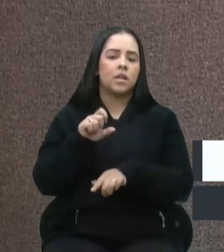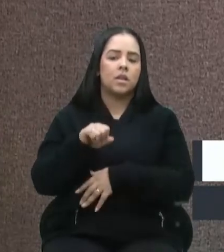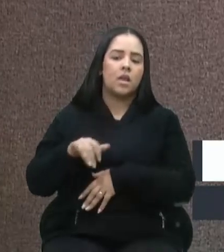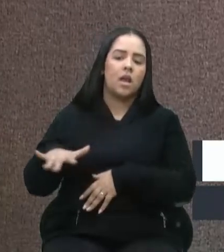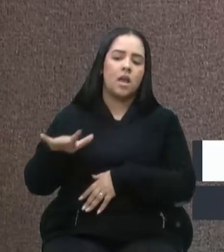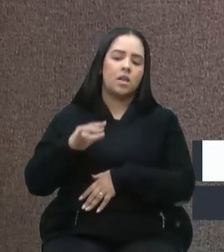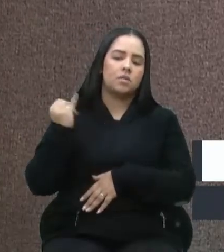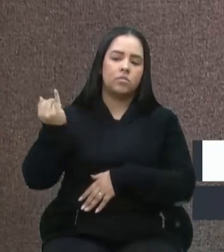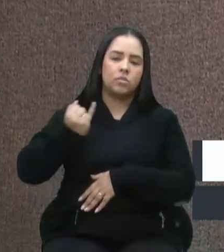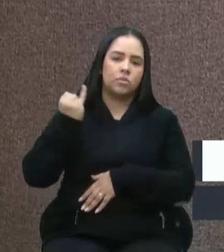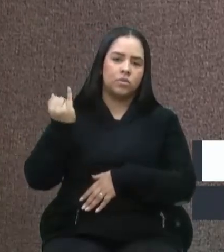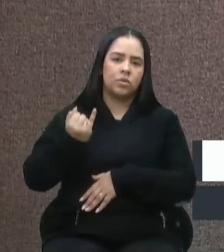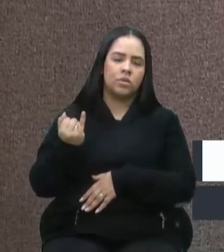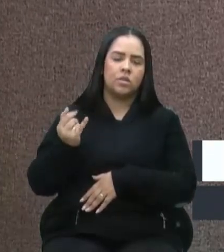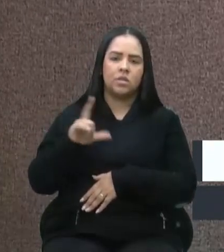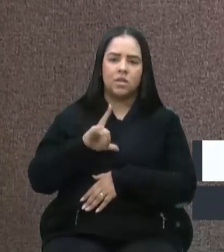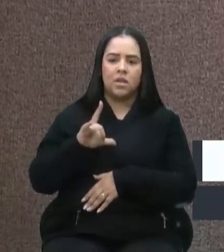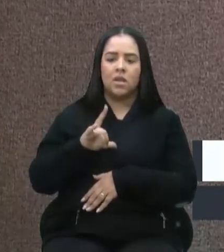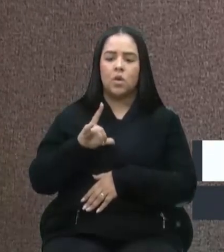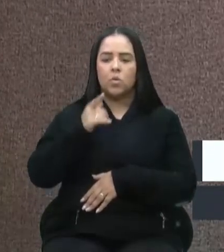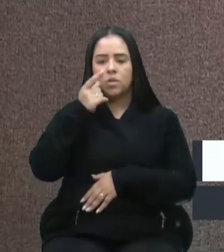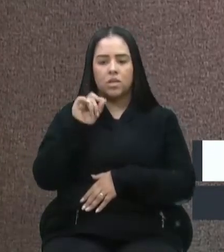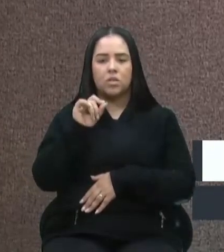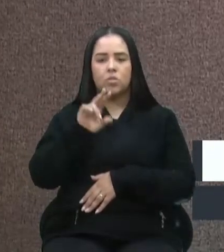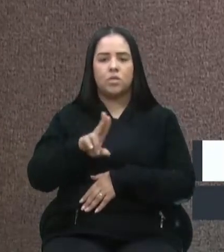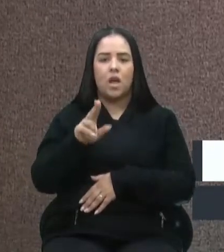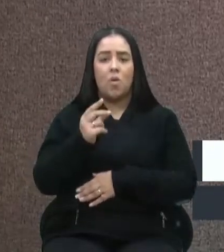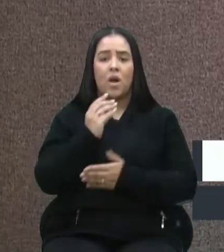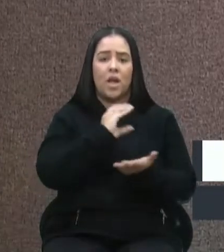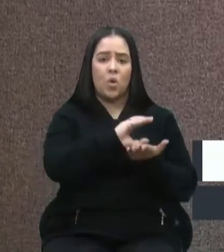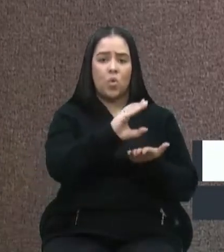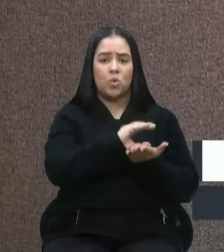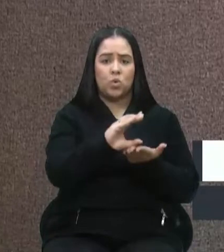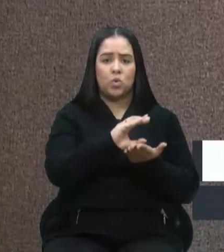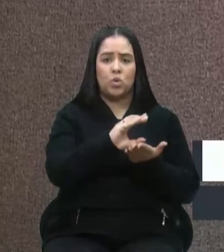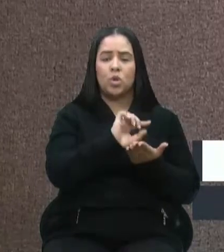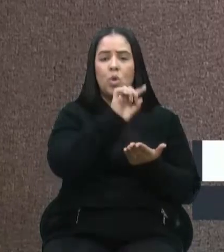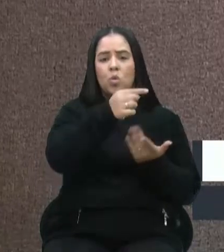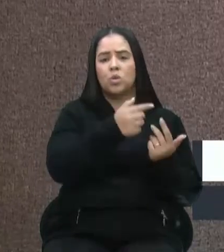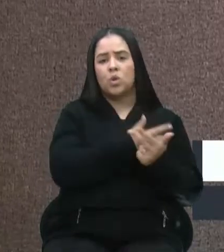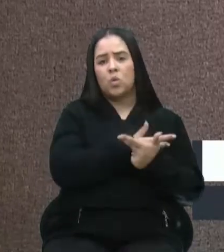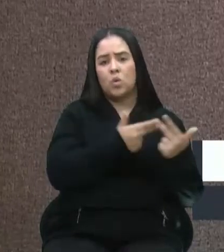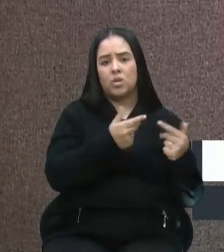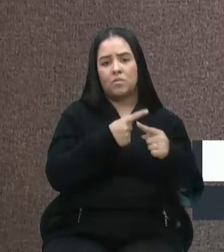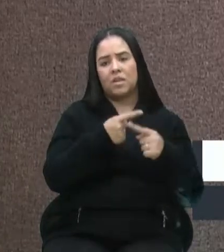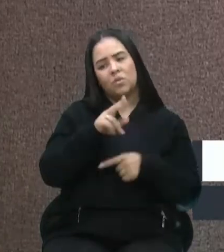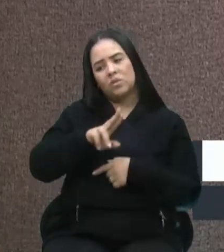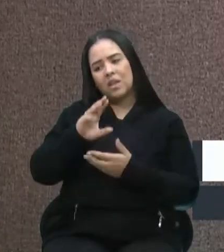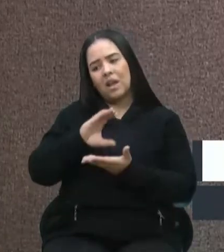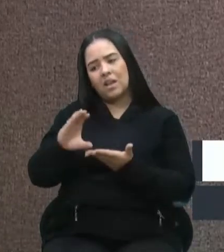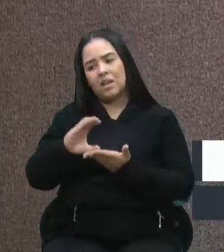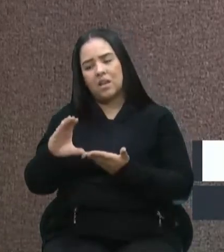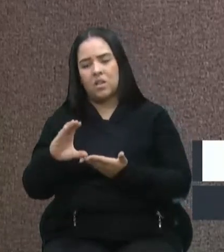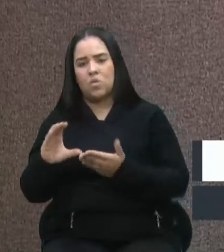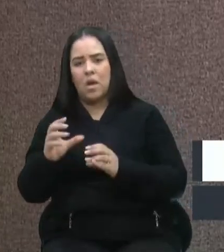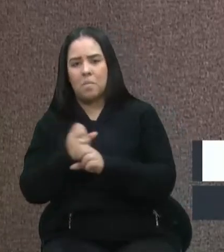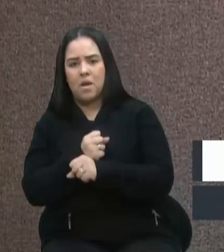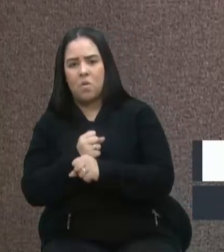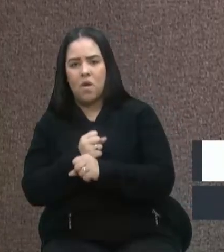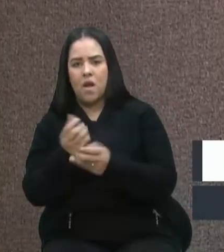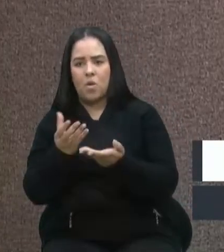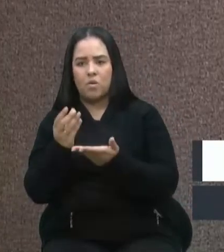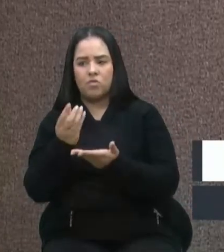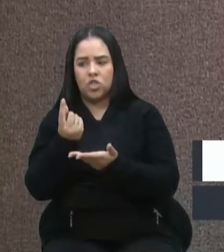são essenciais. Bota em saúde, em segurança, em educação. Esse dinheiro que ia ser gasto no canil já está resolvendo o problema do canil, então o prefeito agora